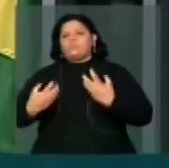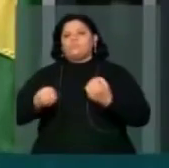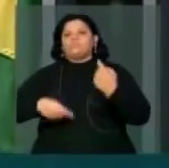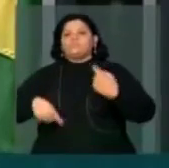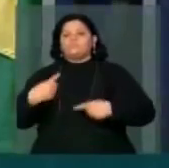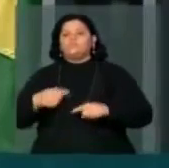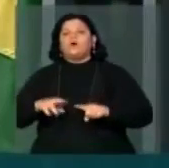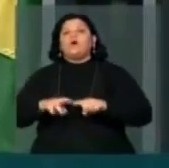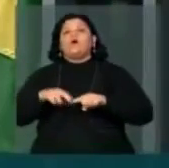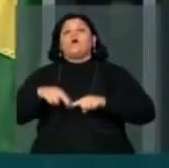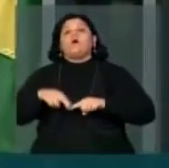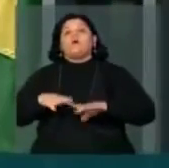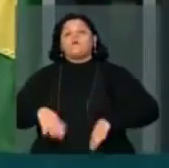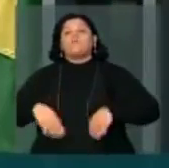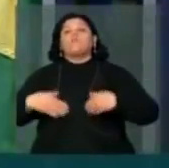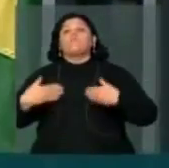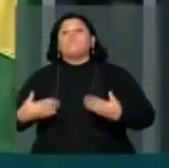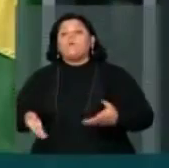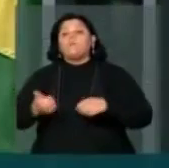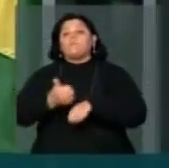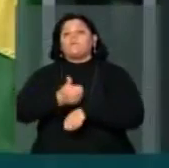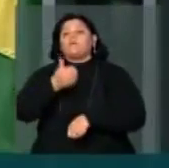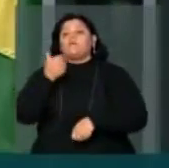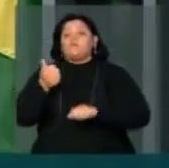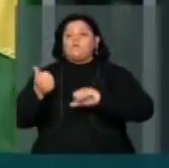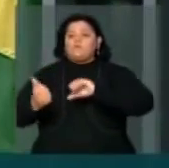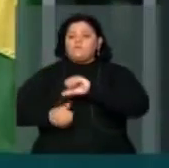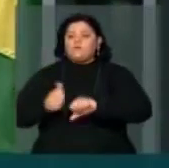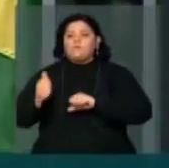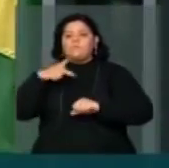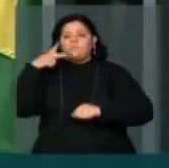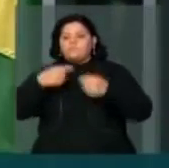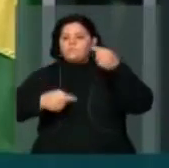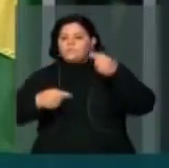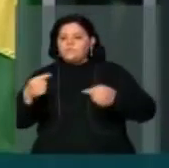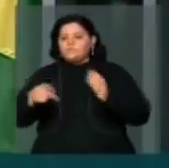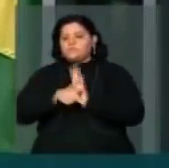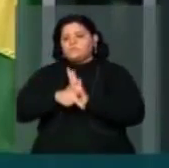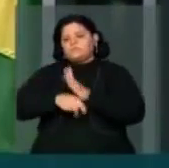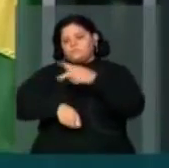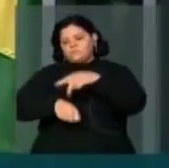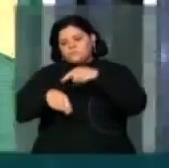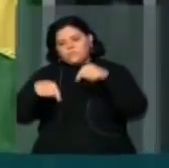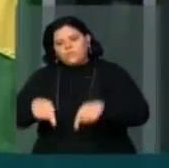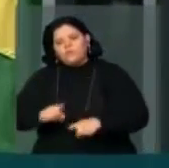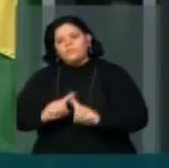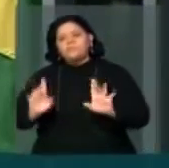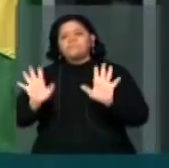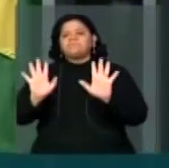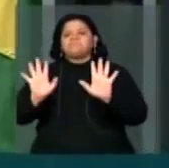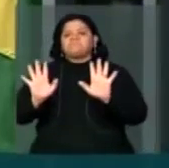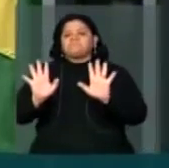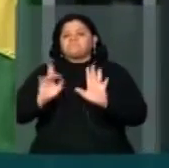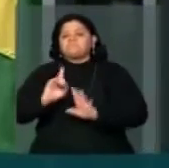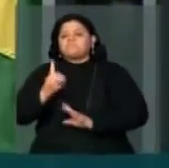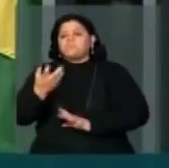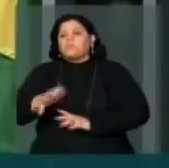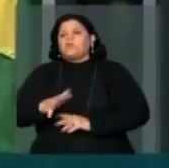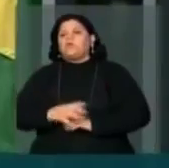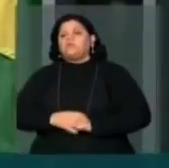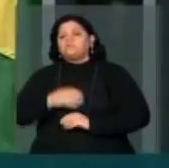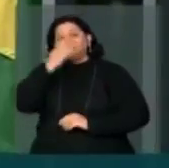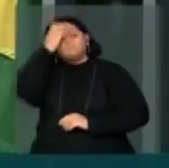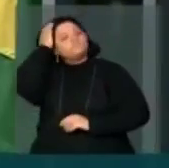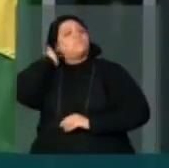qual é a melhor reforma política para o país. Mas não, eles não deixam nem admitir a PEC,